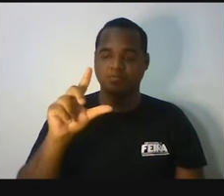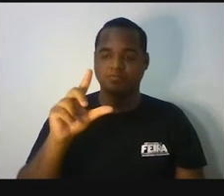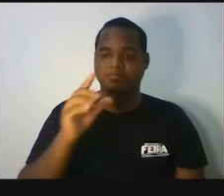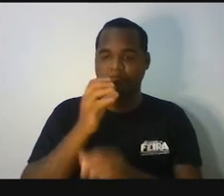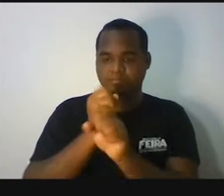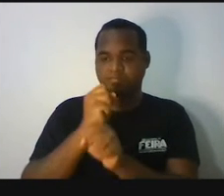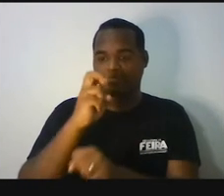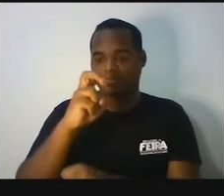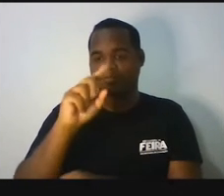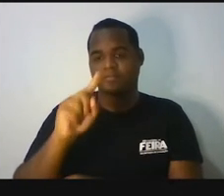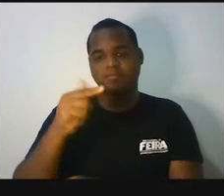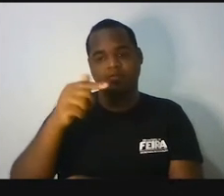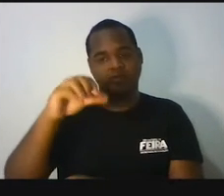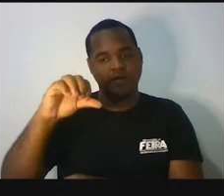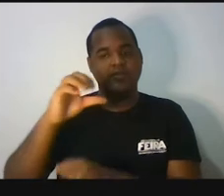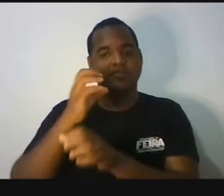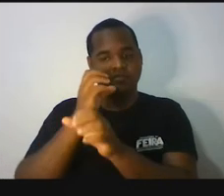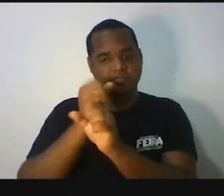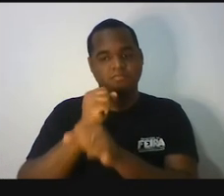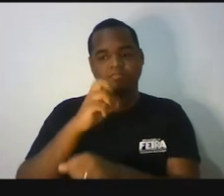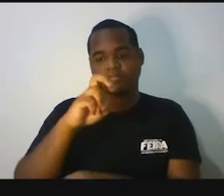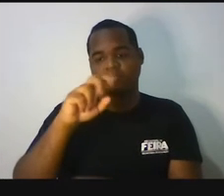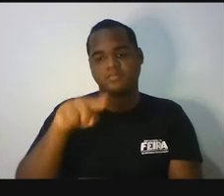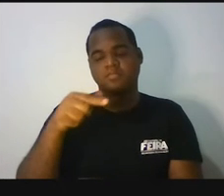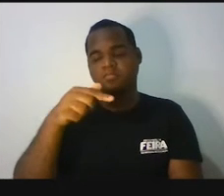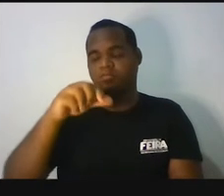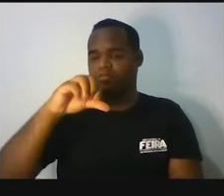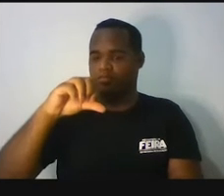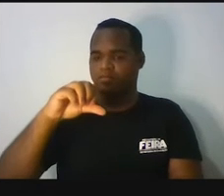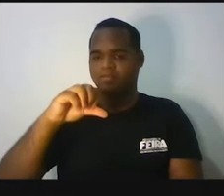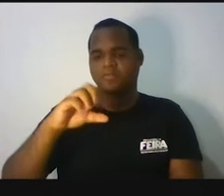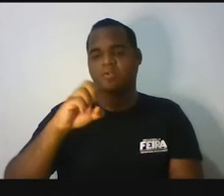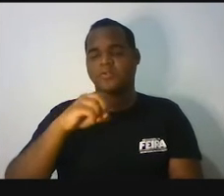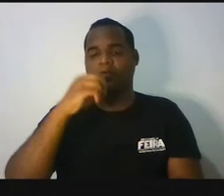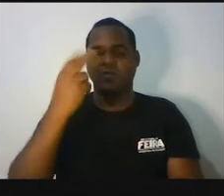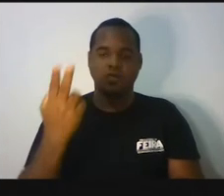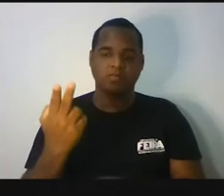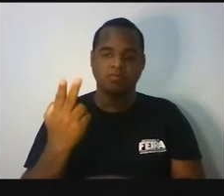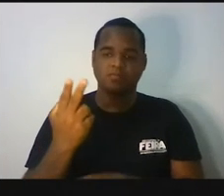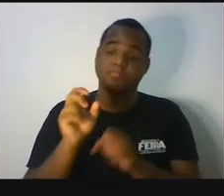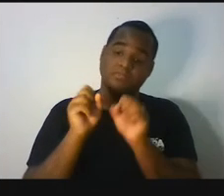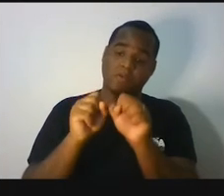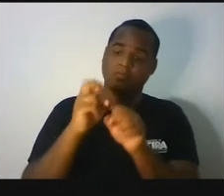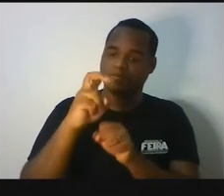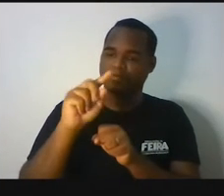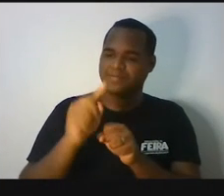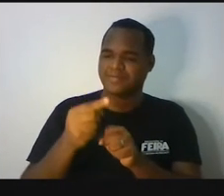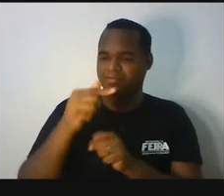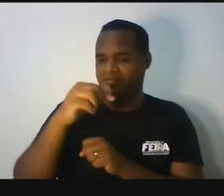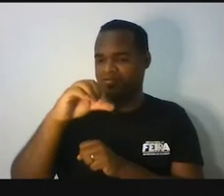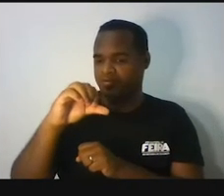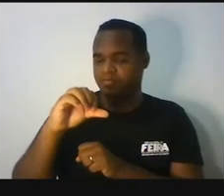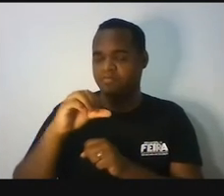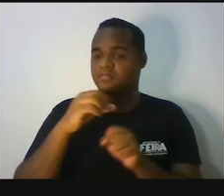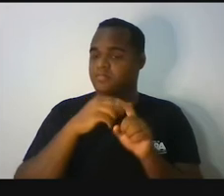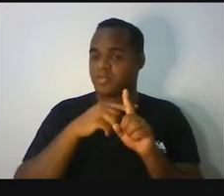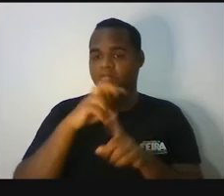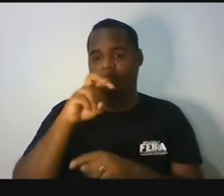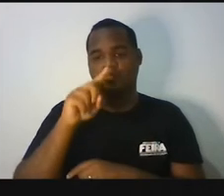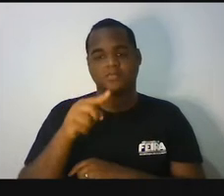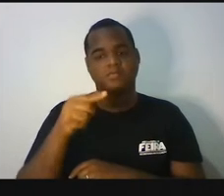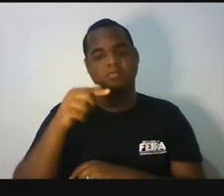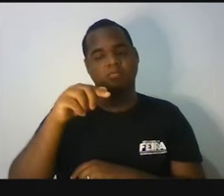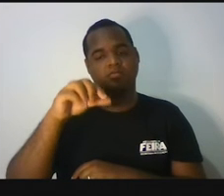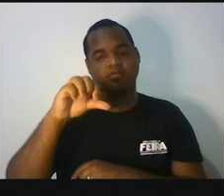mais R$,79. Ou melhor, professor, ao invés de fazer R 5,79 mais R 5,79,